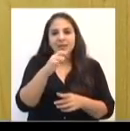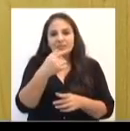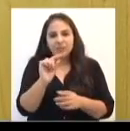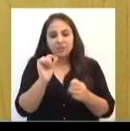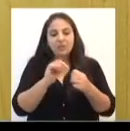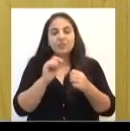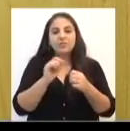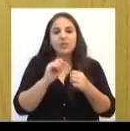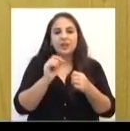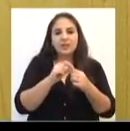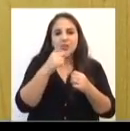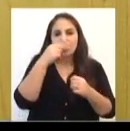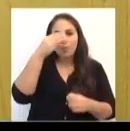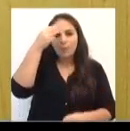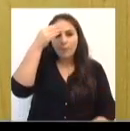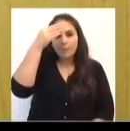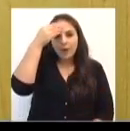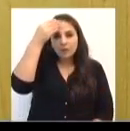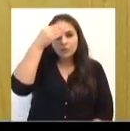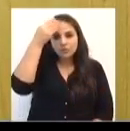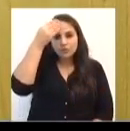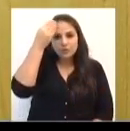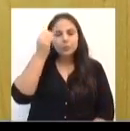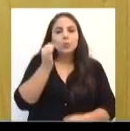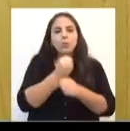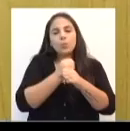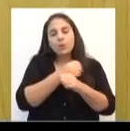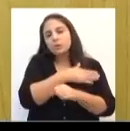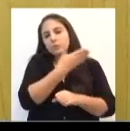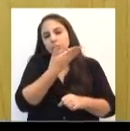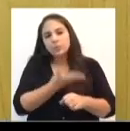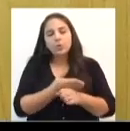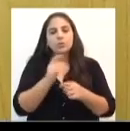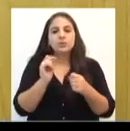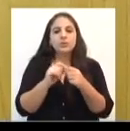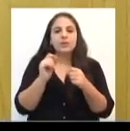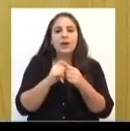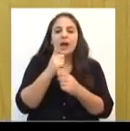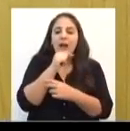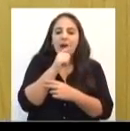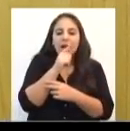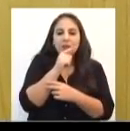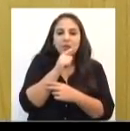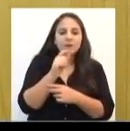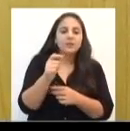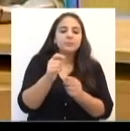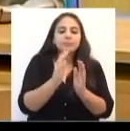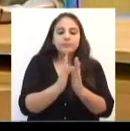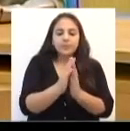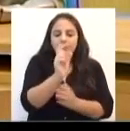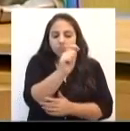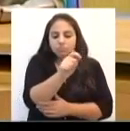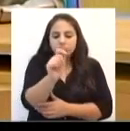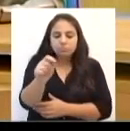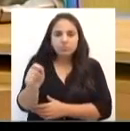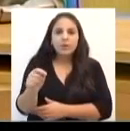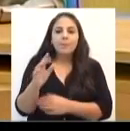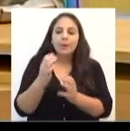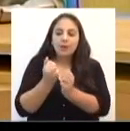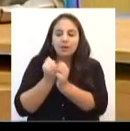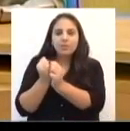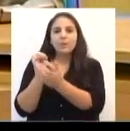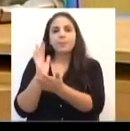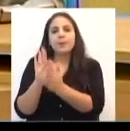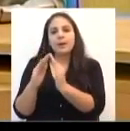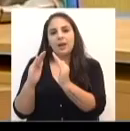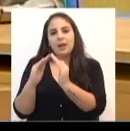o ano, e também se abençoa a água para você levar para a sua casa. Por isso, na noite de